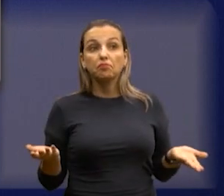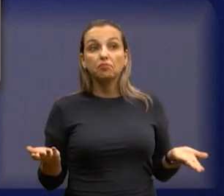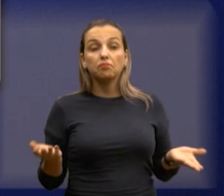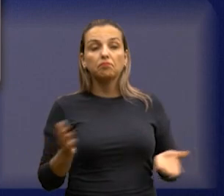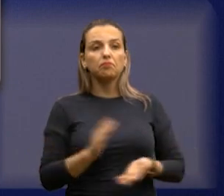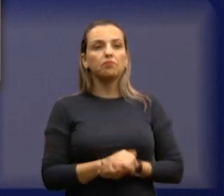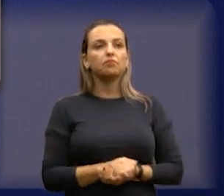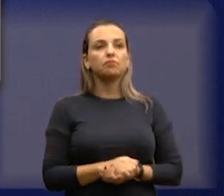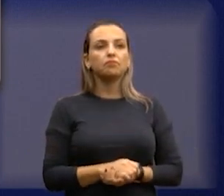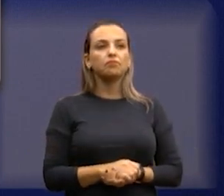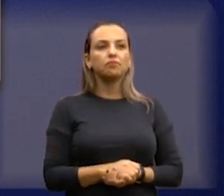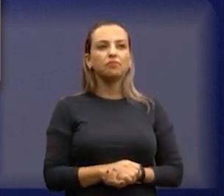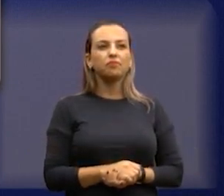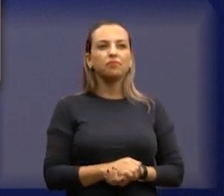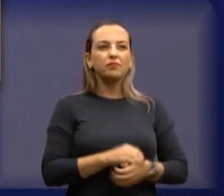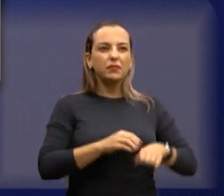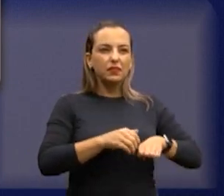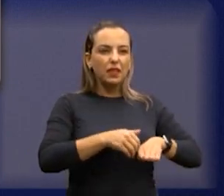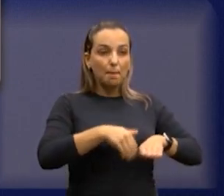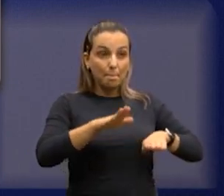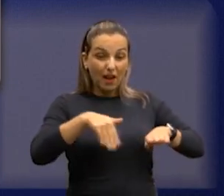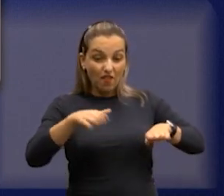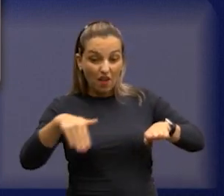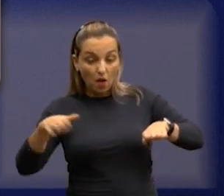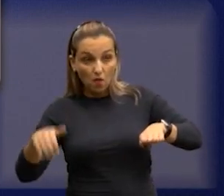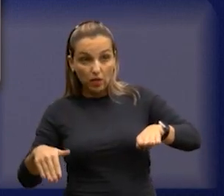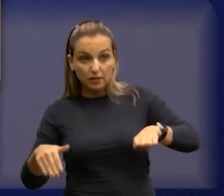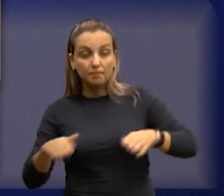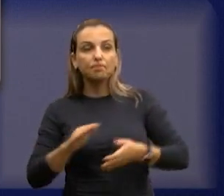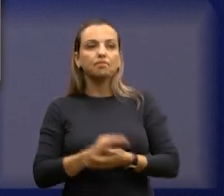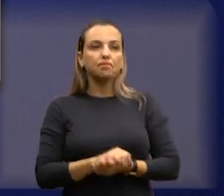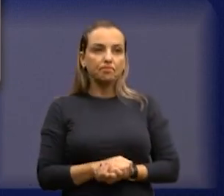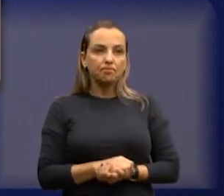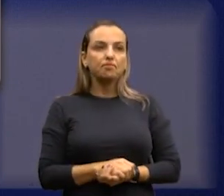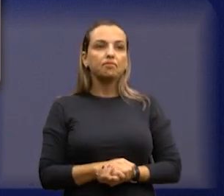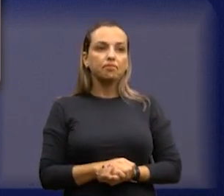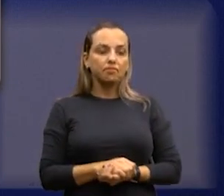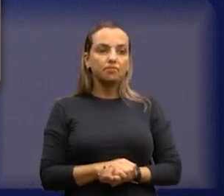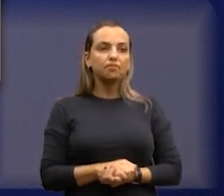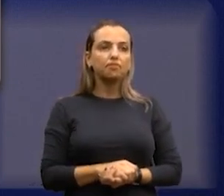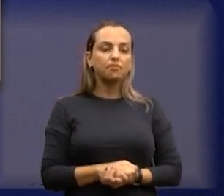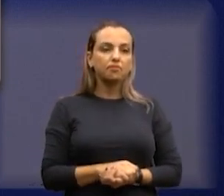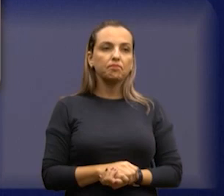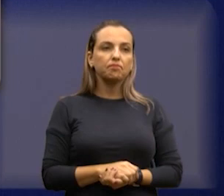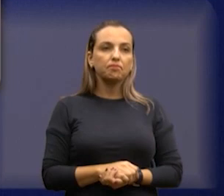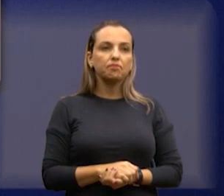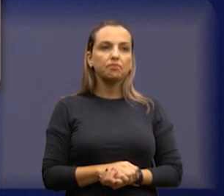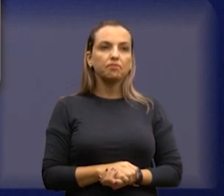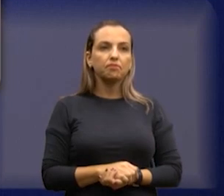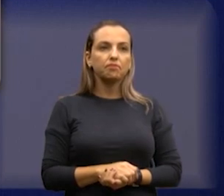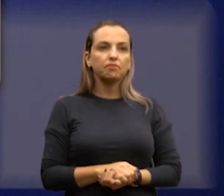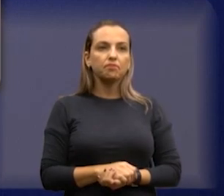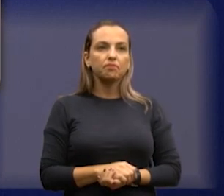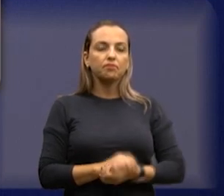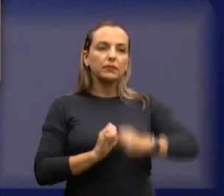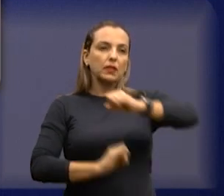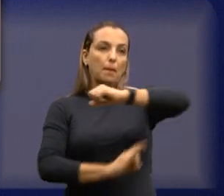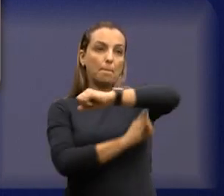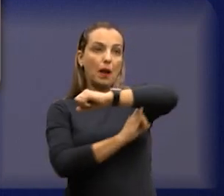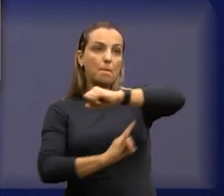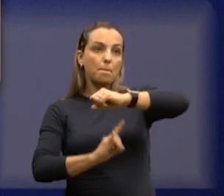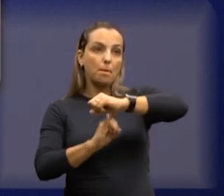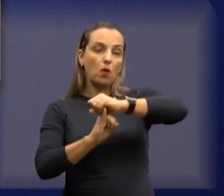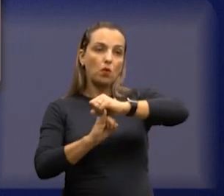o problema, é a sinalização, quando desce, no vídeo aí a gente fala, a gente vem descendo, tem uma ponte aqui que está